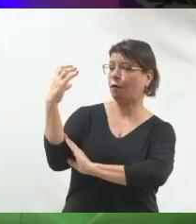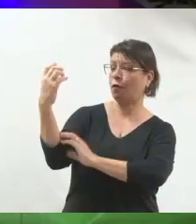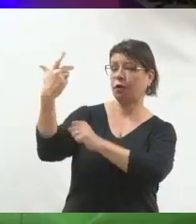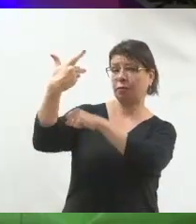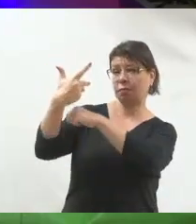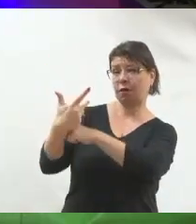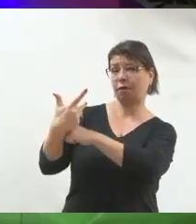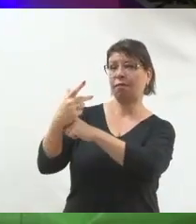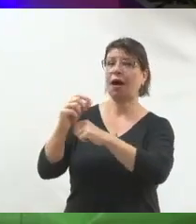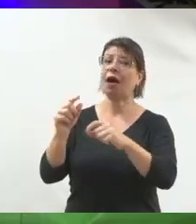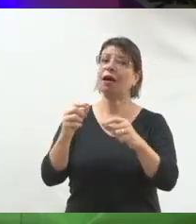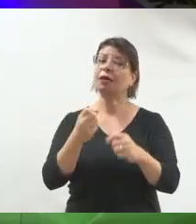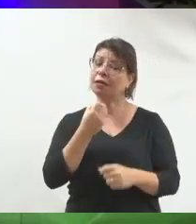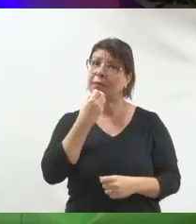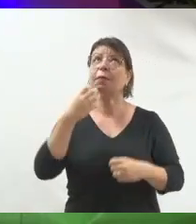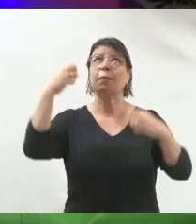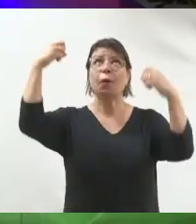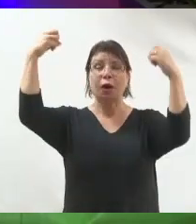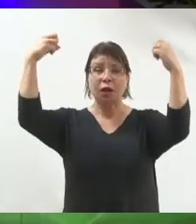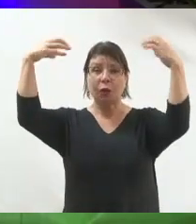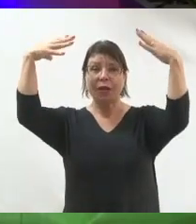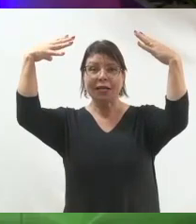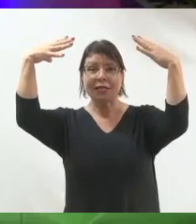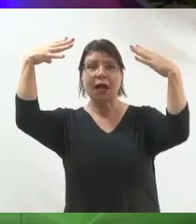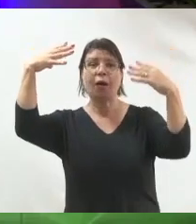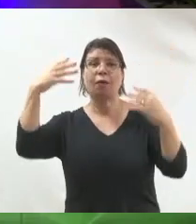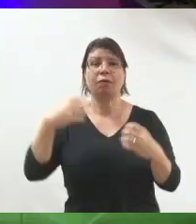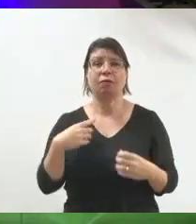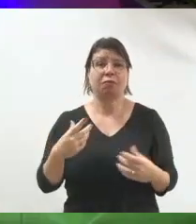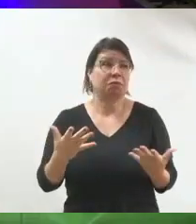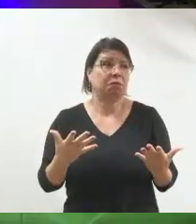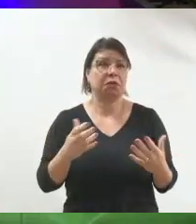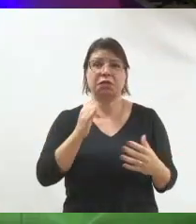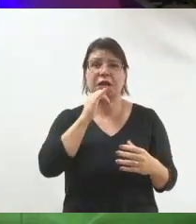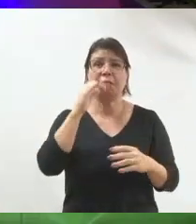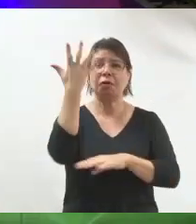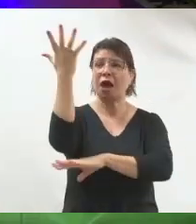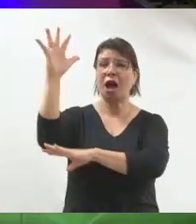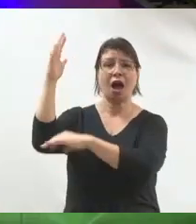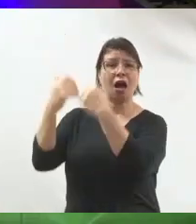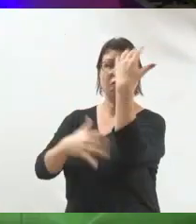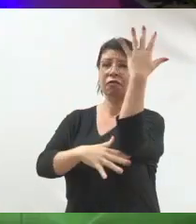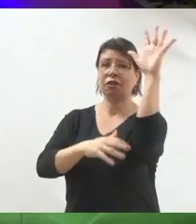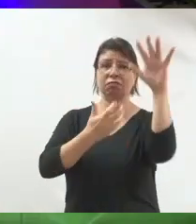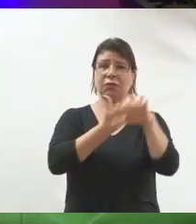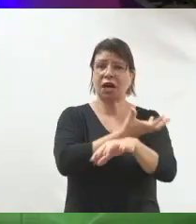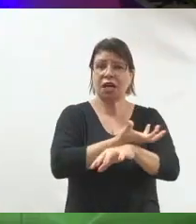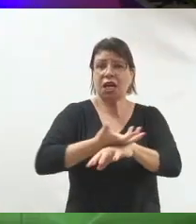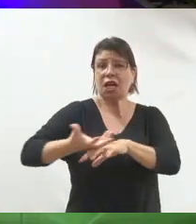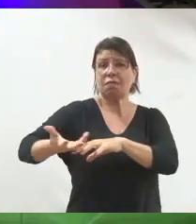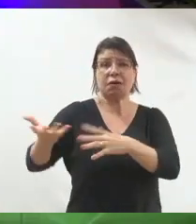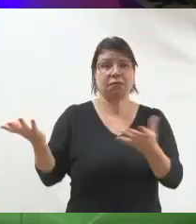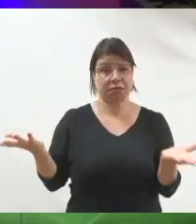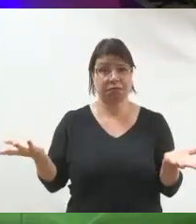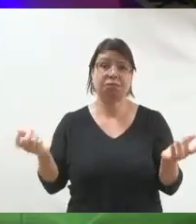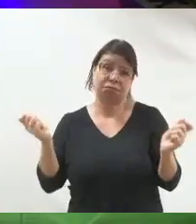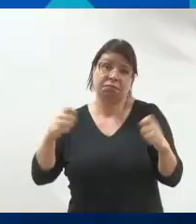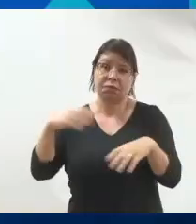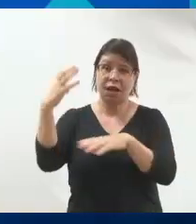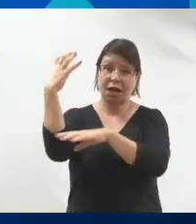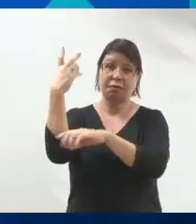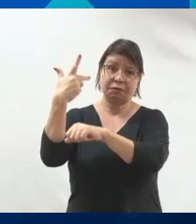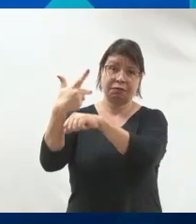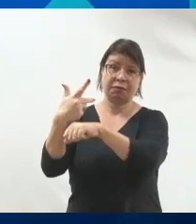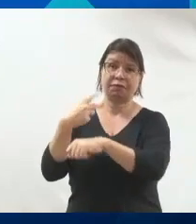boa iluminação, inclusive uma iluminação ao ar livre, que muitos dos vídeos que eu mostrei aqui são feitos ao ar livre. Eu sou